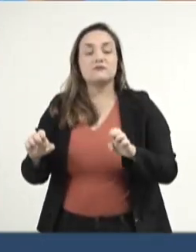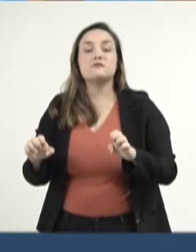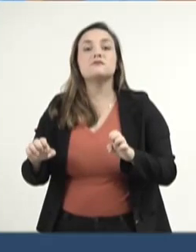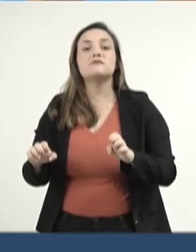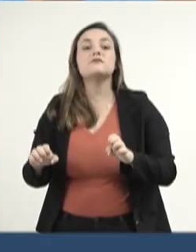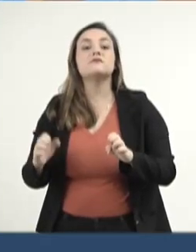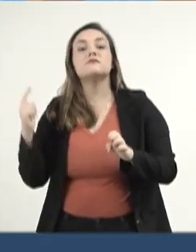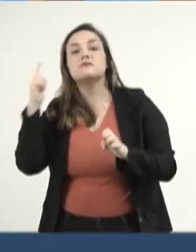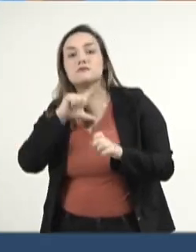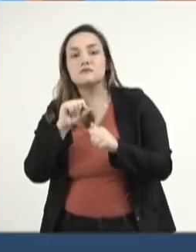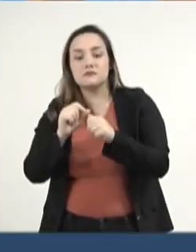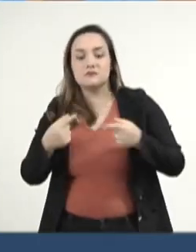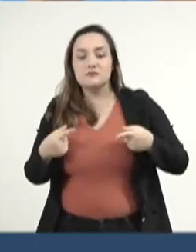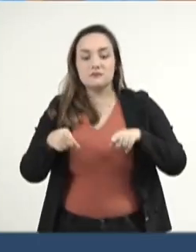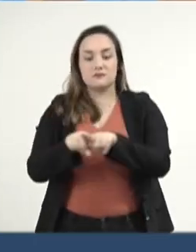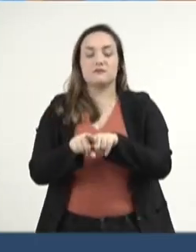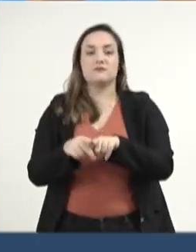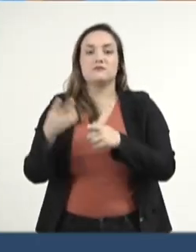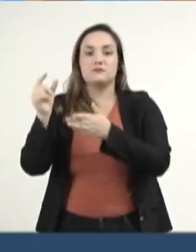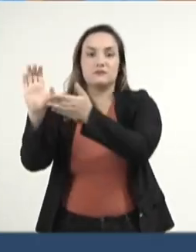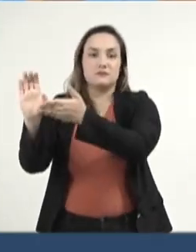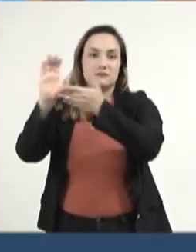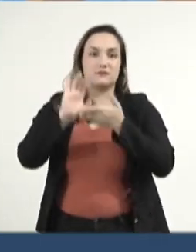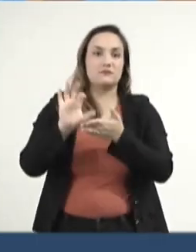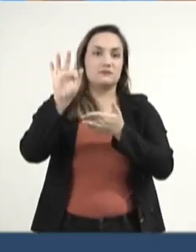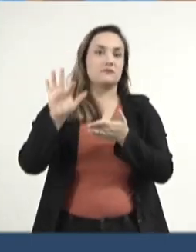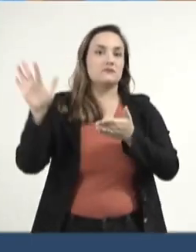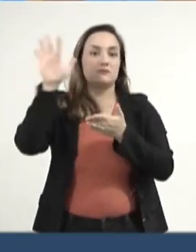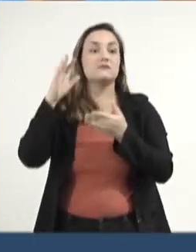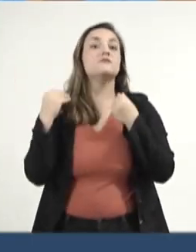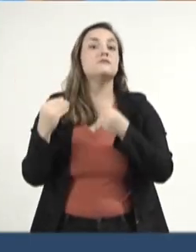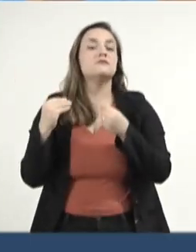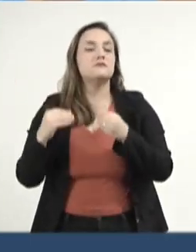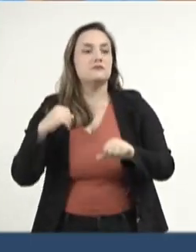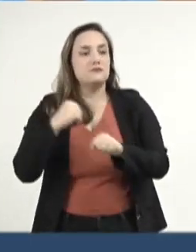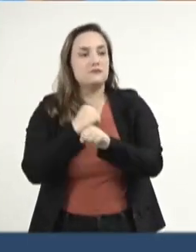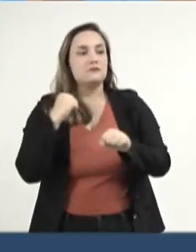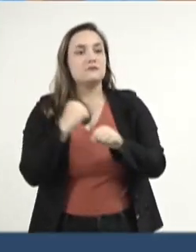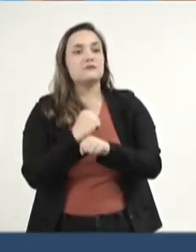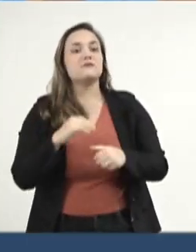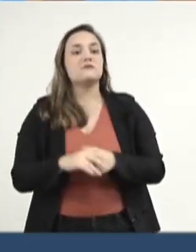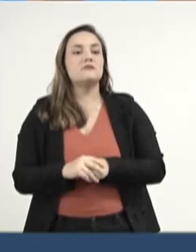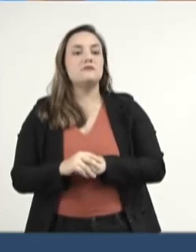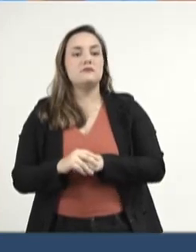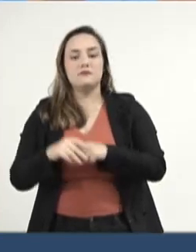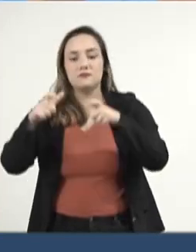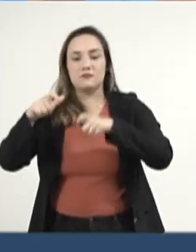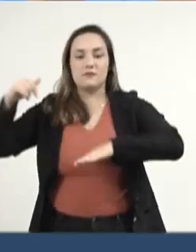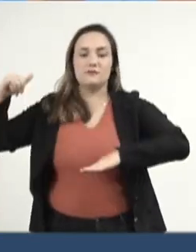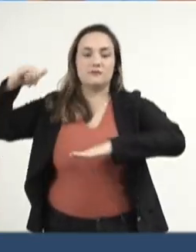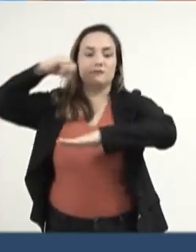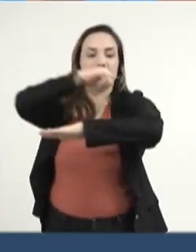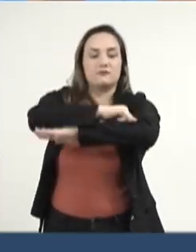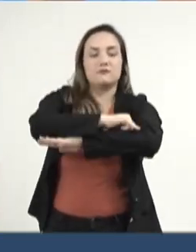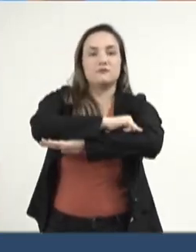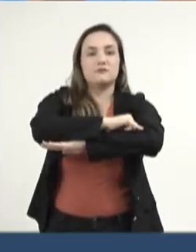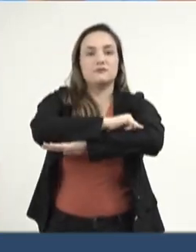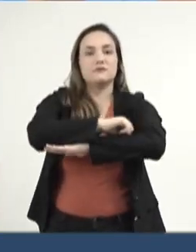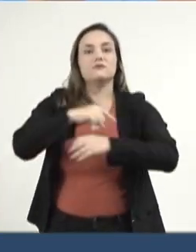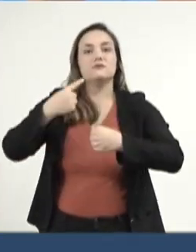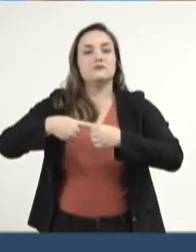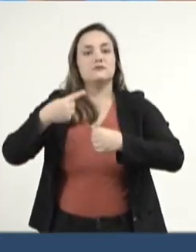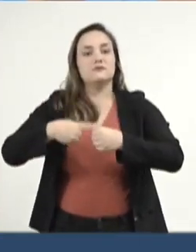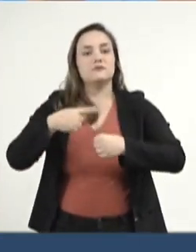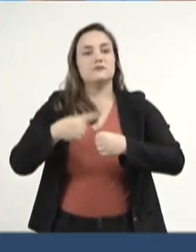viabilização de convênio e recursos da União, visando a construção de um aeroporto municipal localizado no